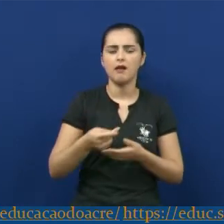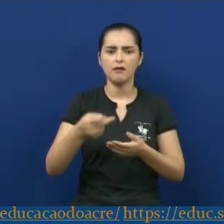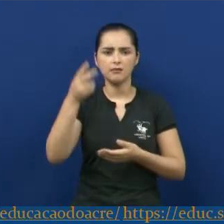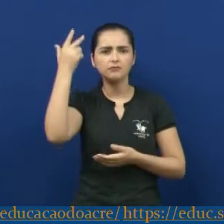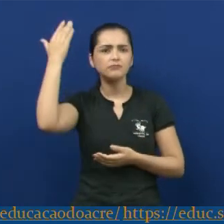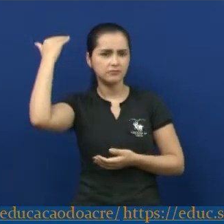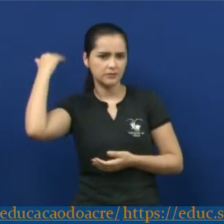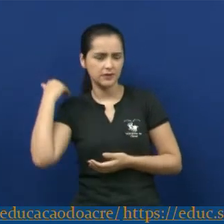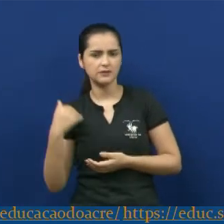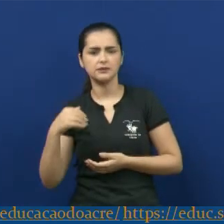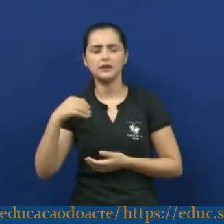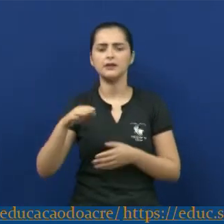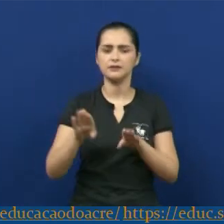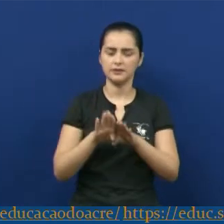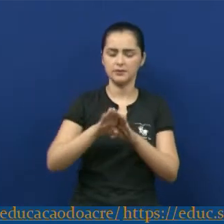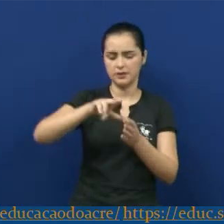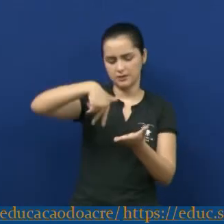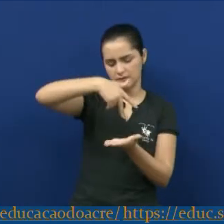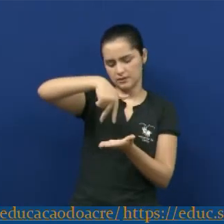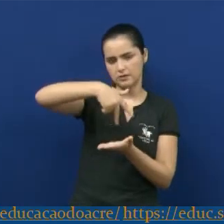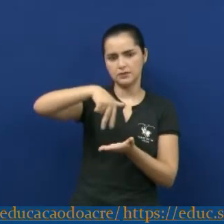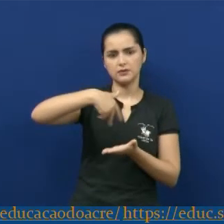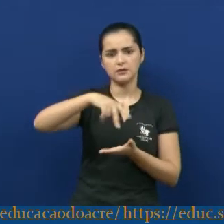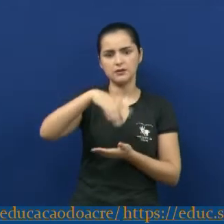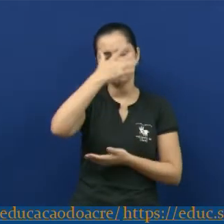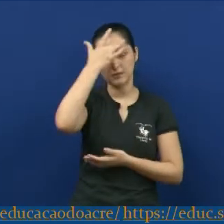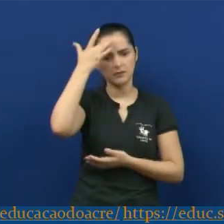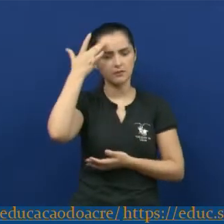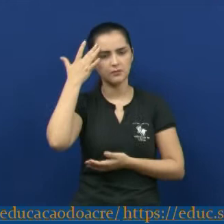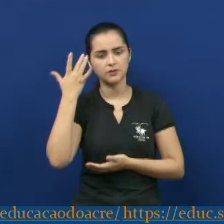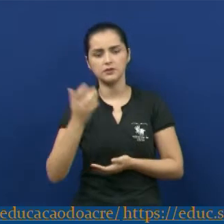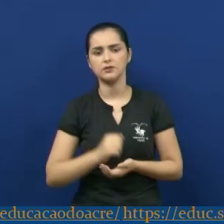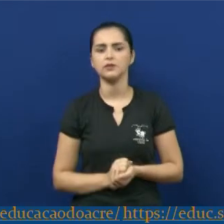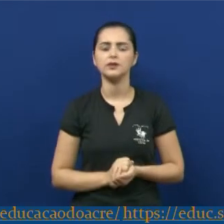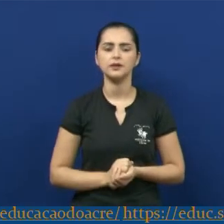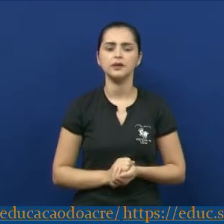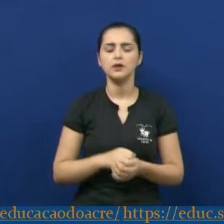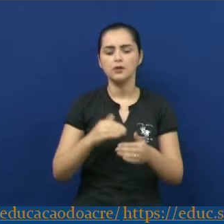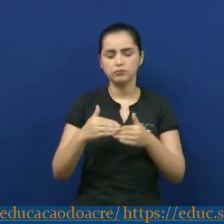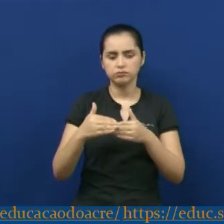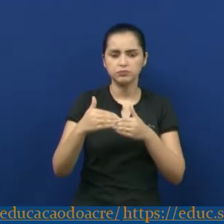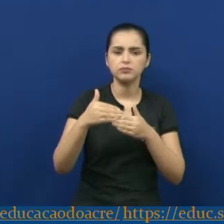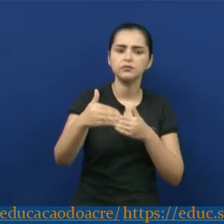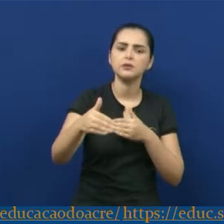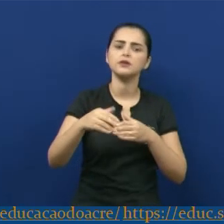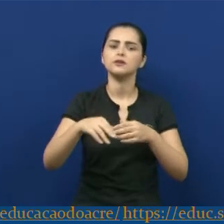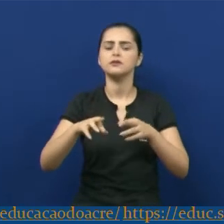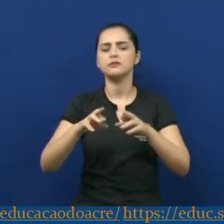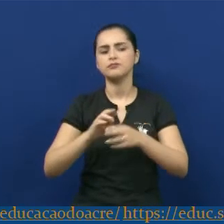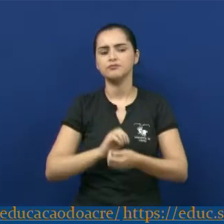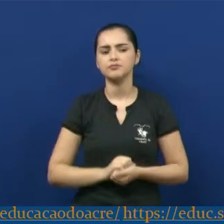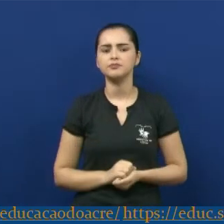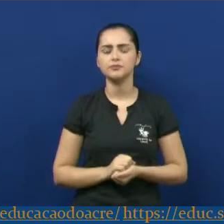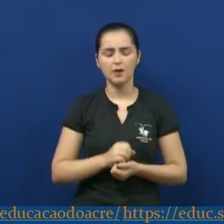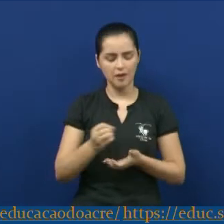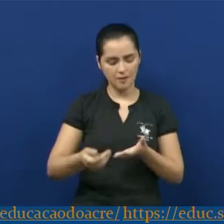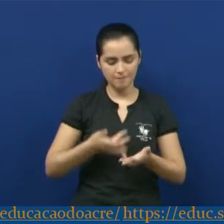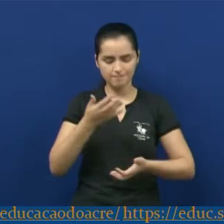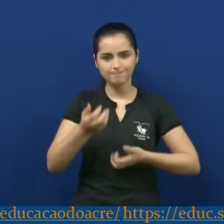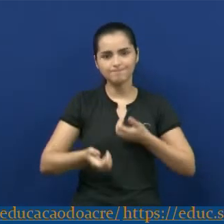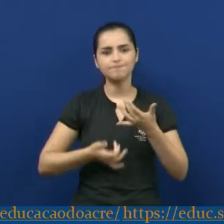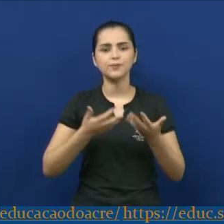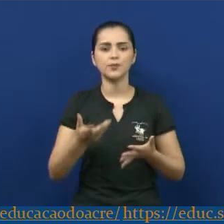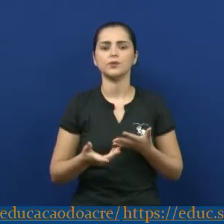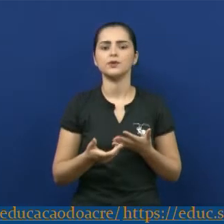regionais, além das danças populares. A partir da Revolução de 1930, sua poesia